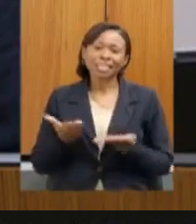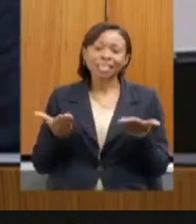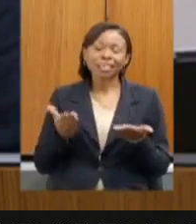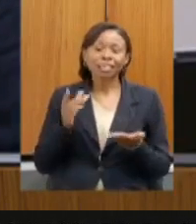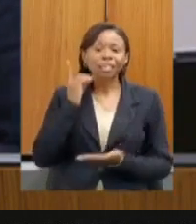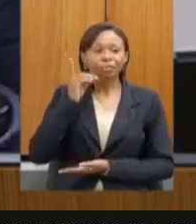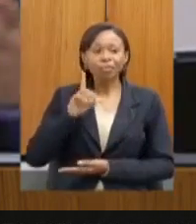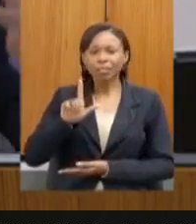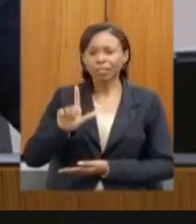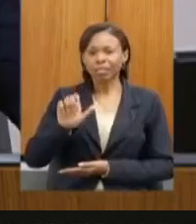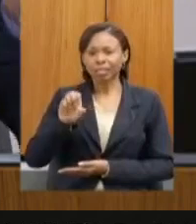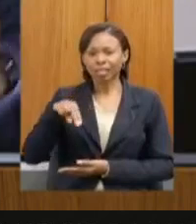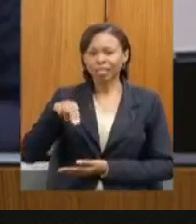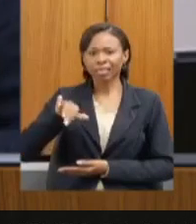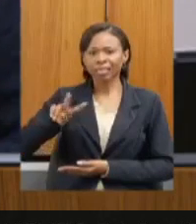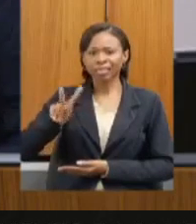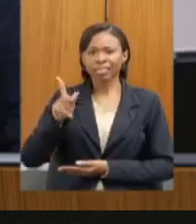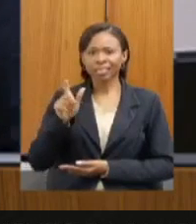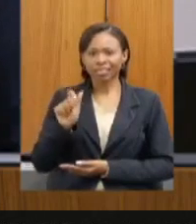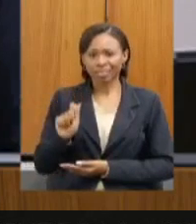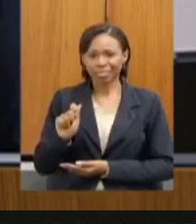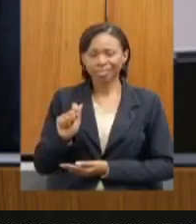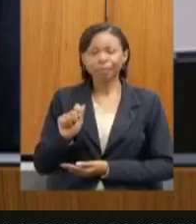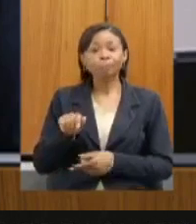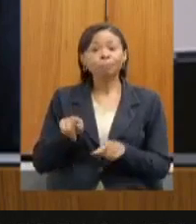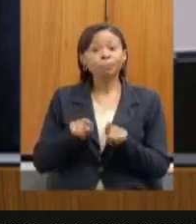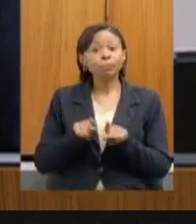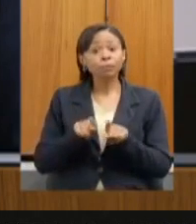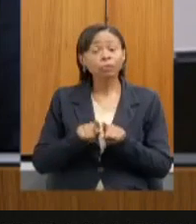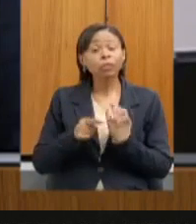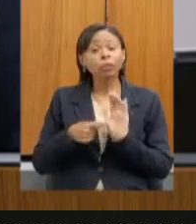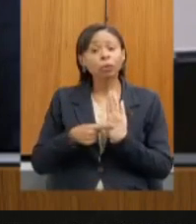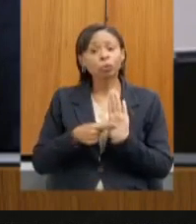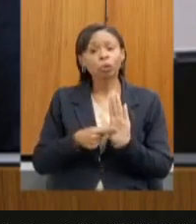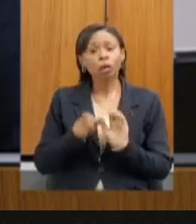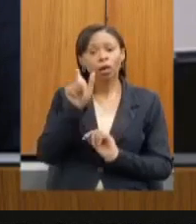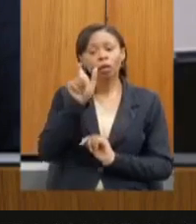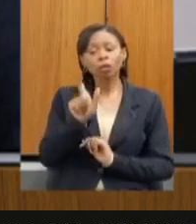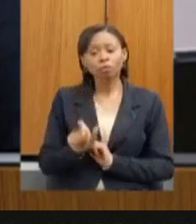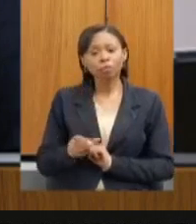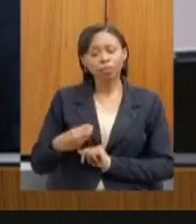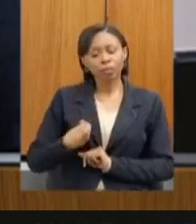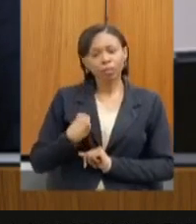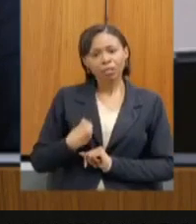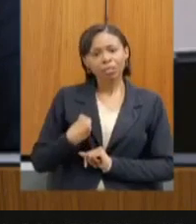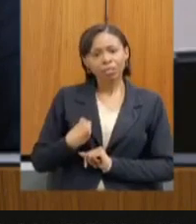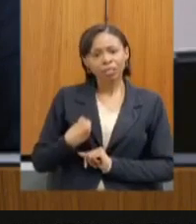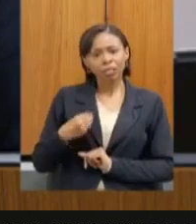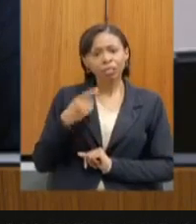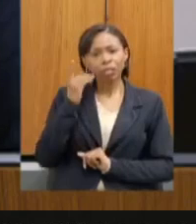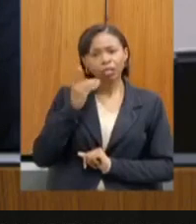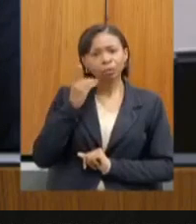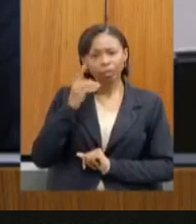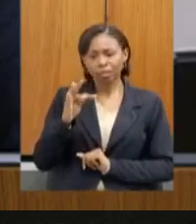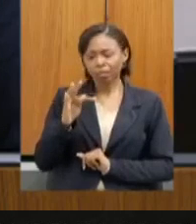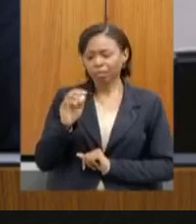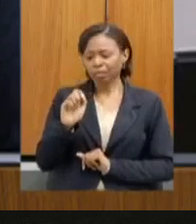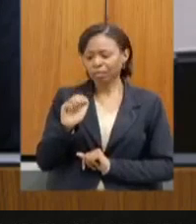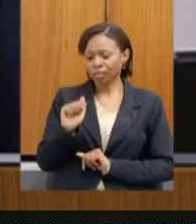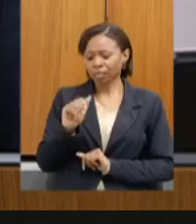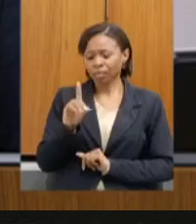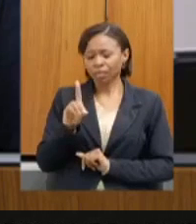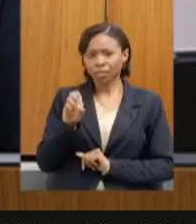deputada Leninha. Também quero me, mencionar aqui a presença aqui do nosso ilustre deputado Tadeuzinho,